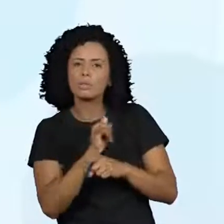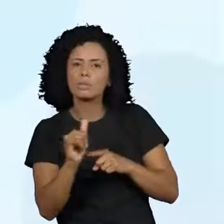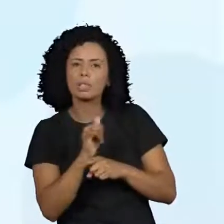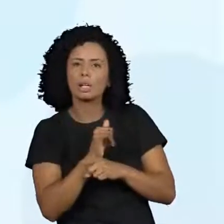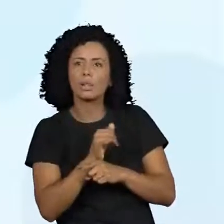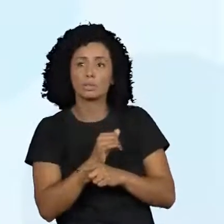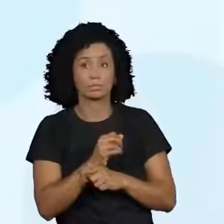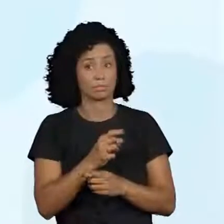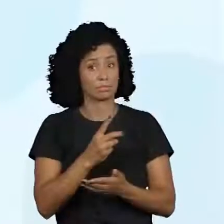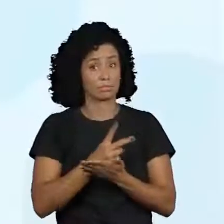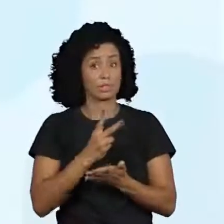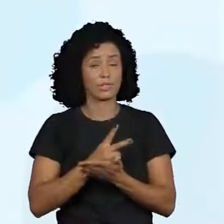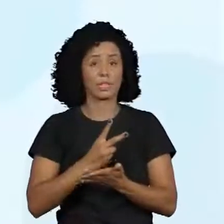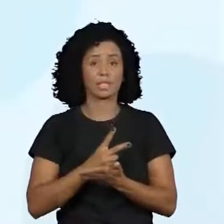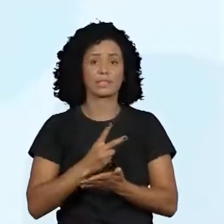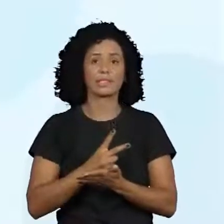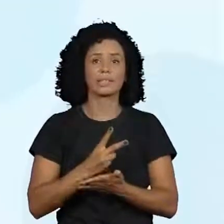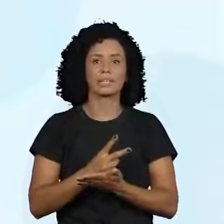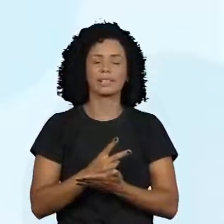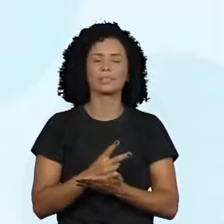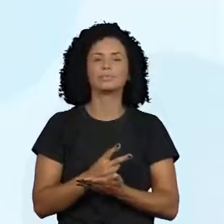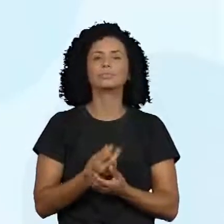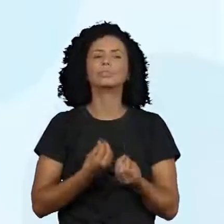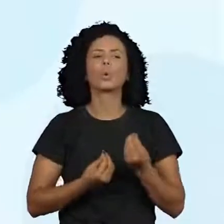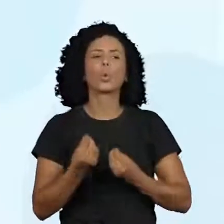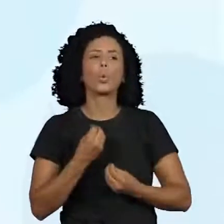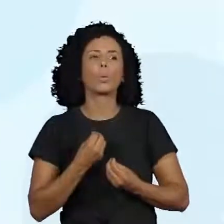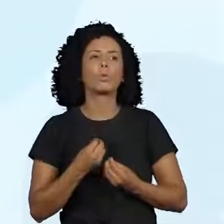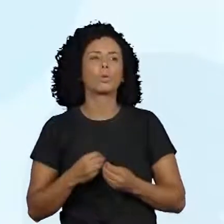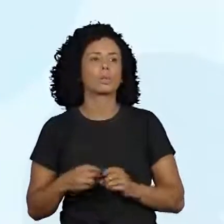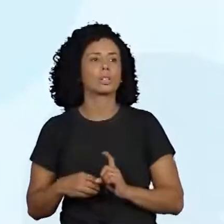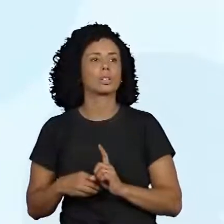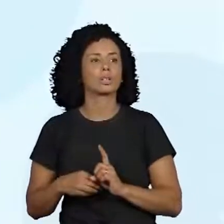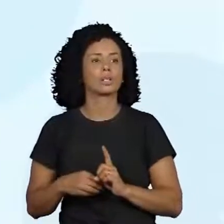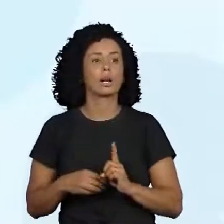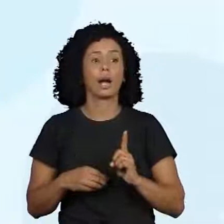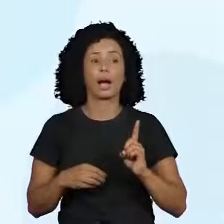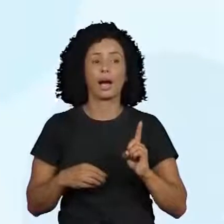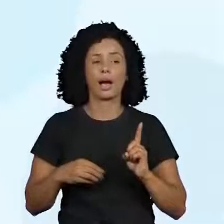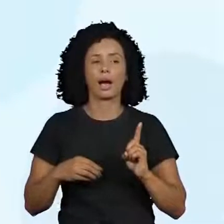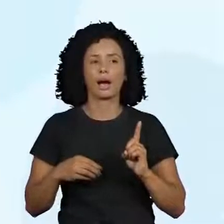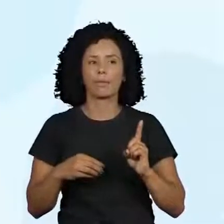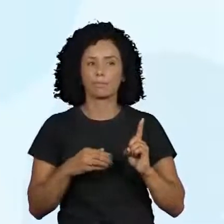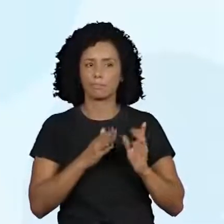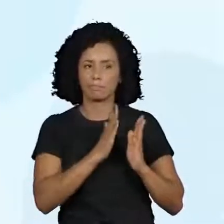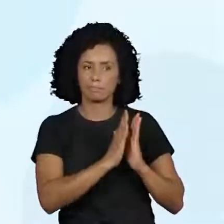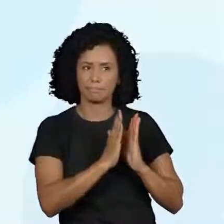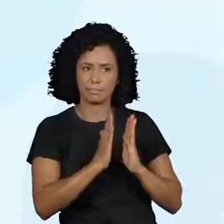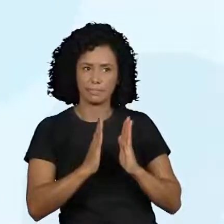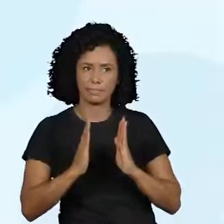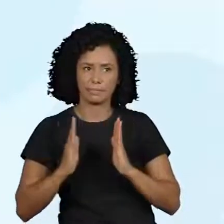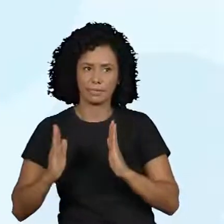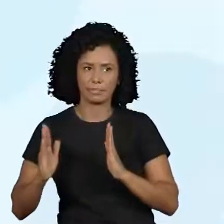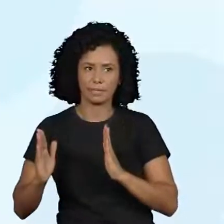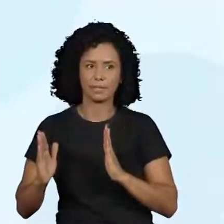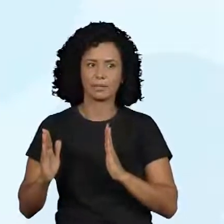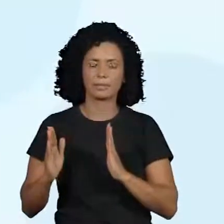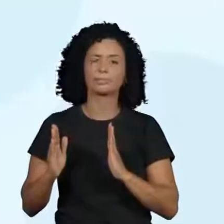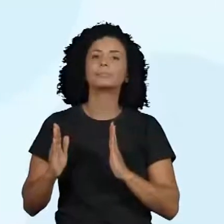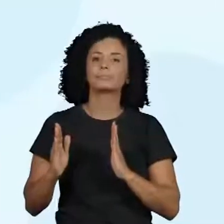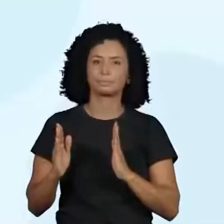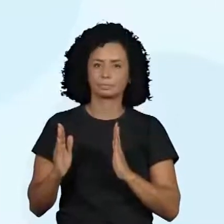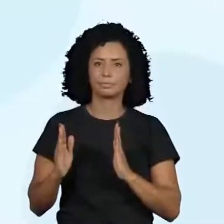direita para a esquerda. Mas você faz a leitura do número da esquerda para a direita.